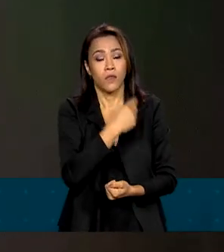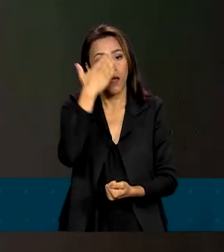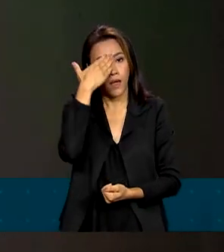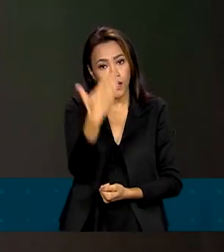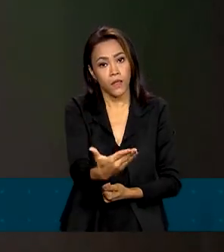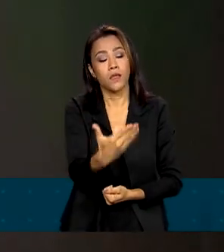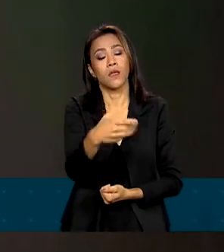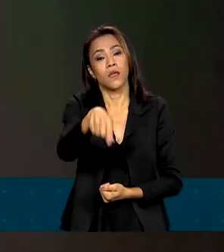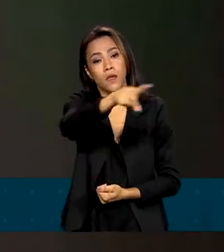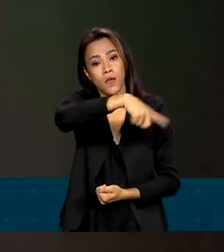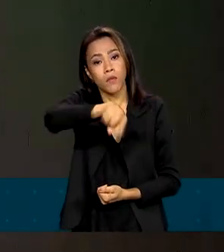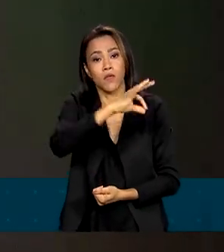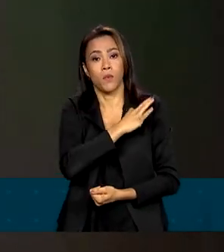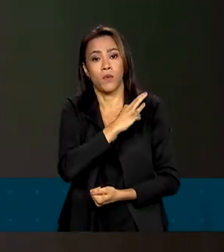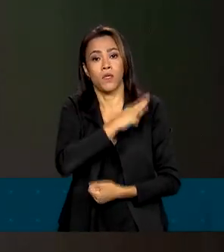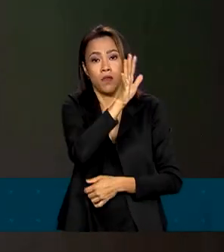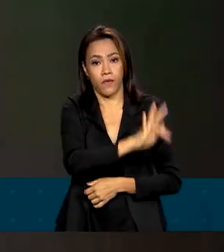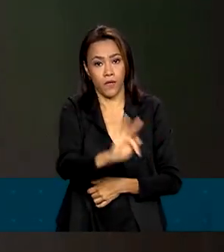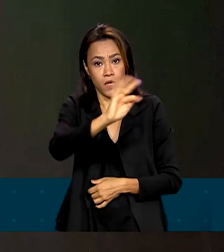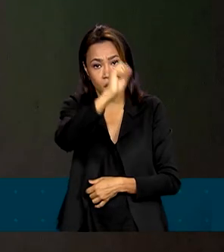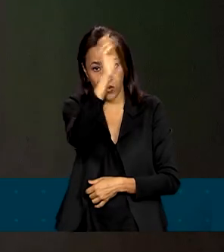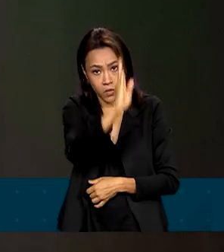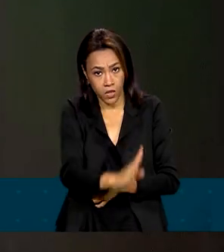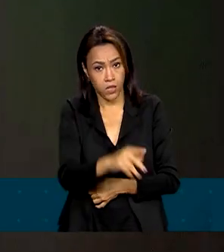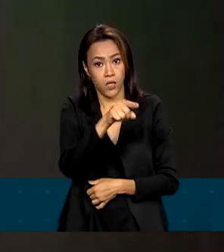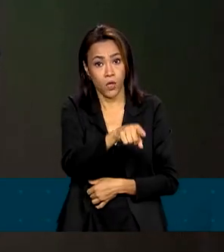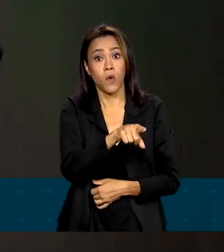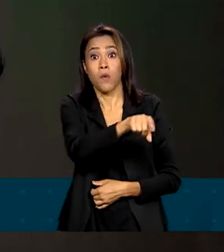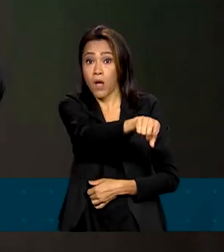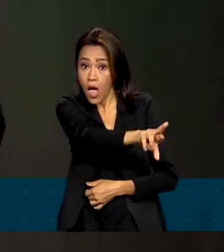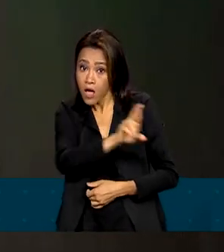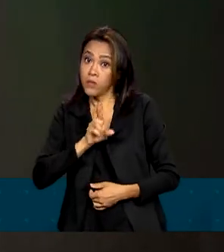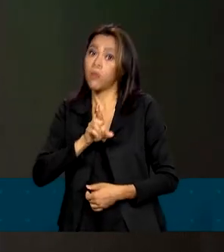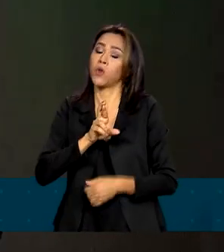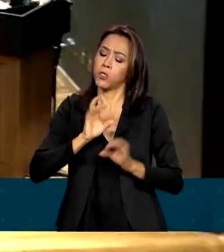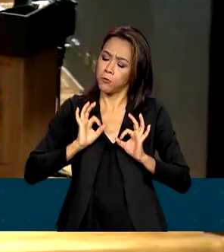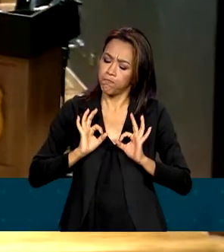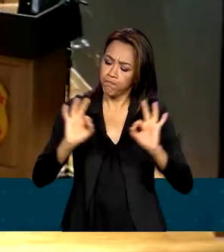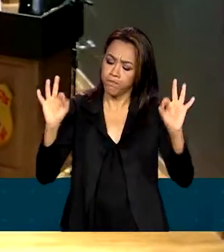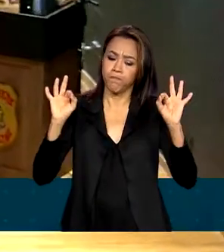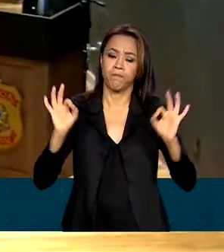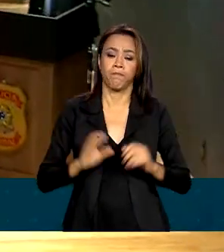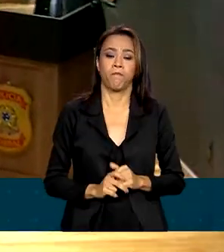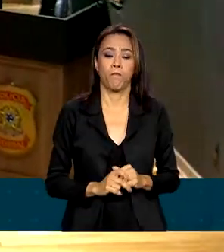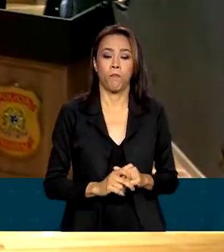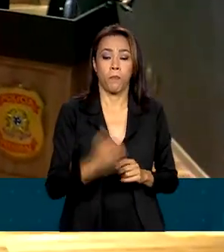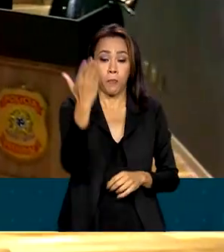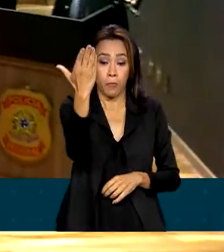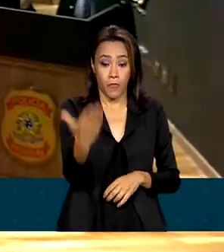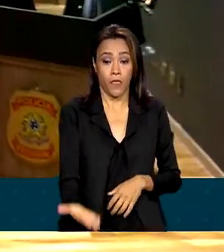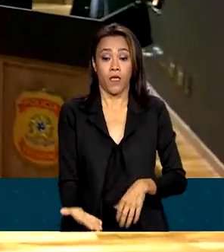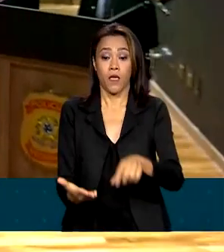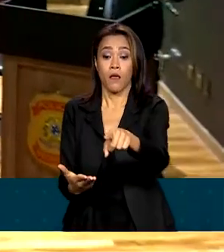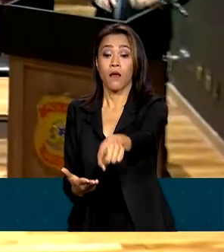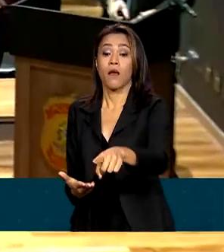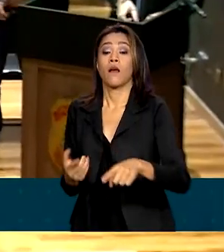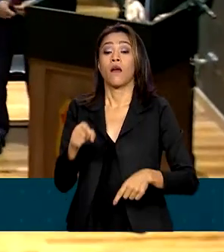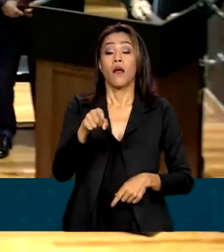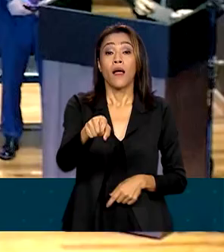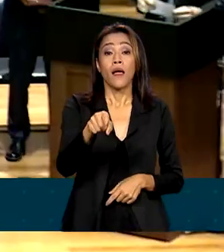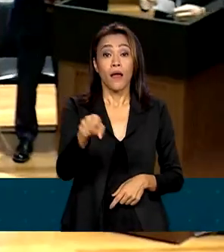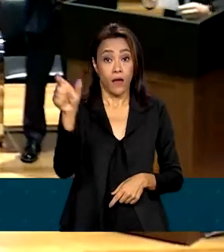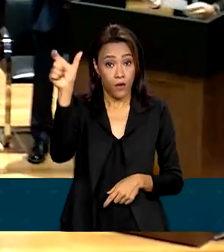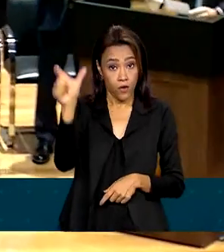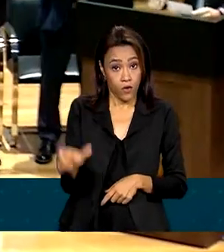a Polícia Federal brasileira por essa resposta adequada. Andrei Augusto Passos